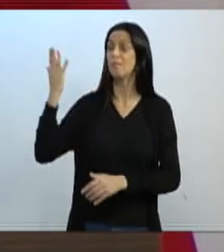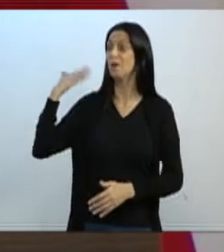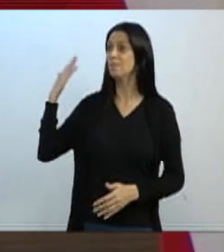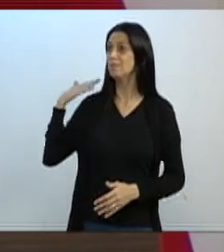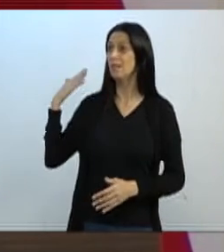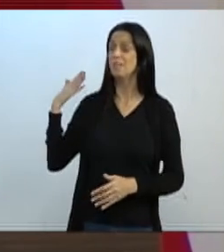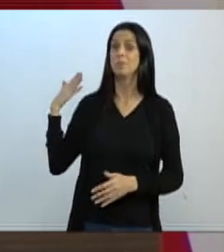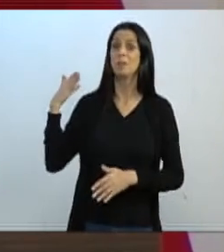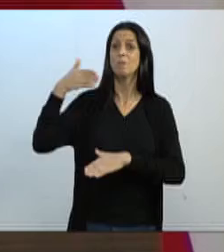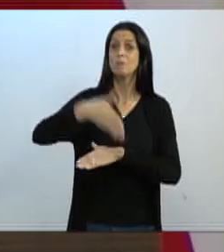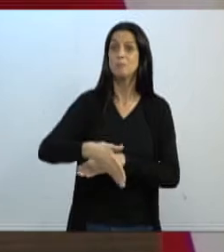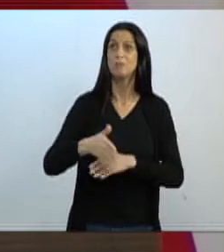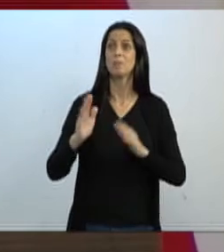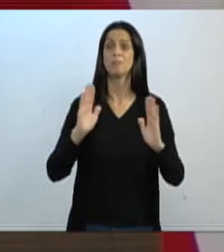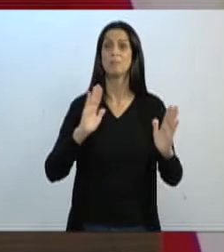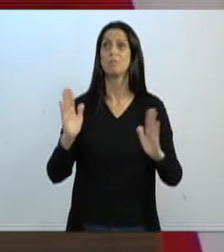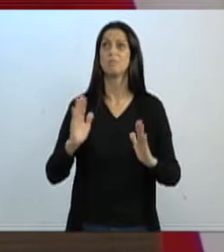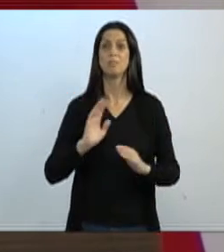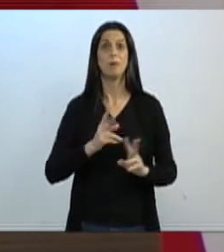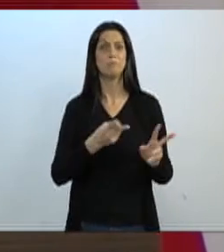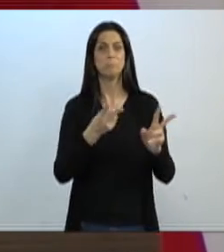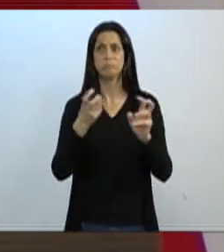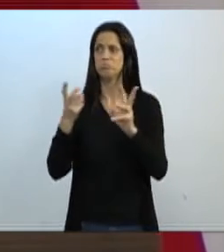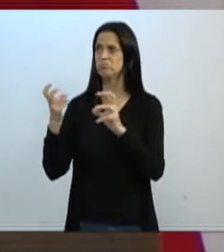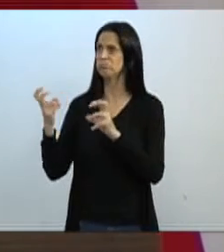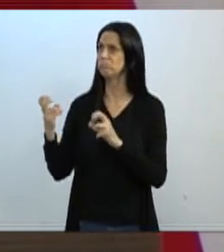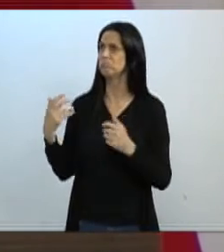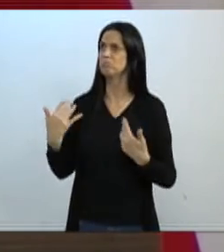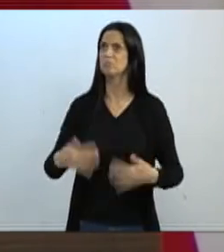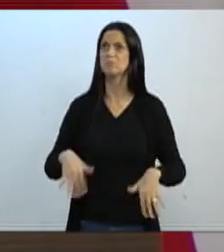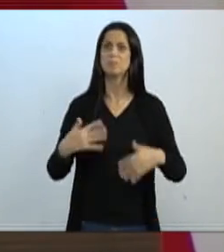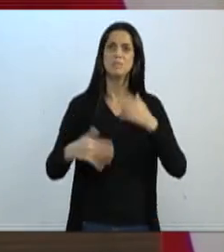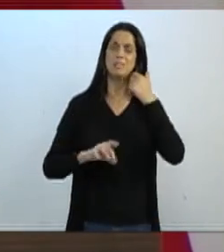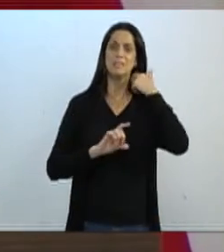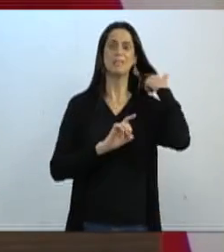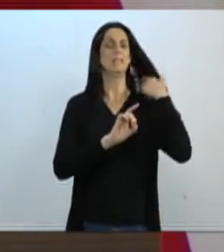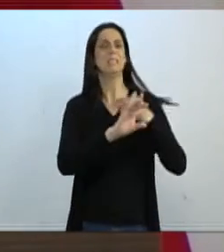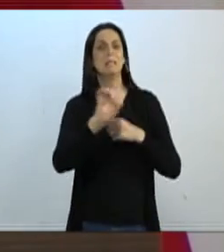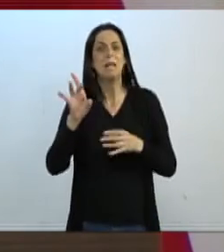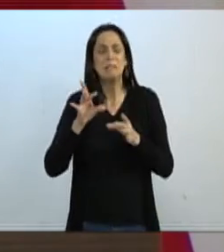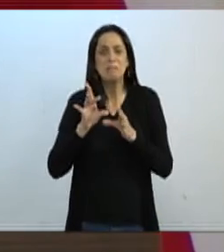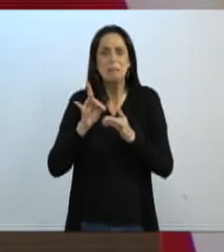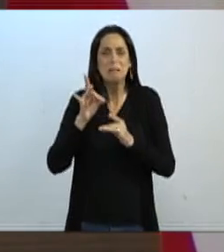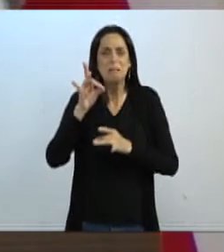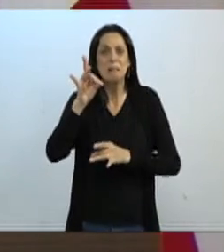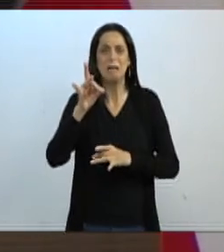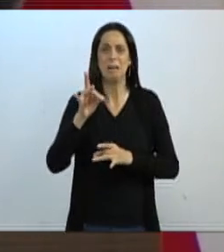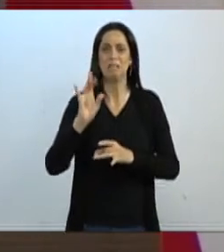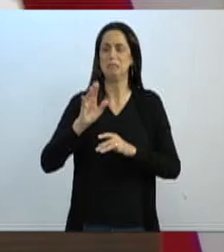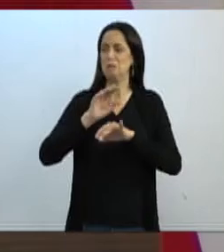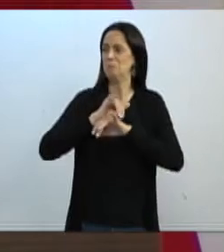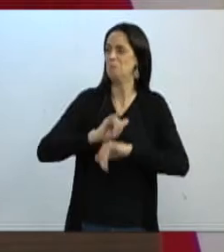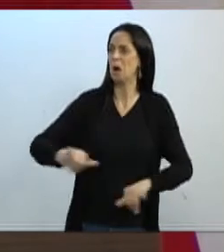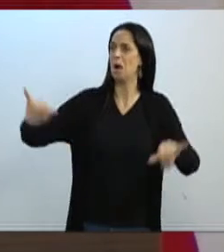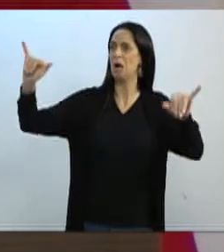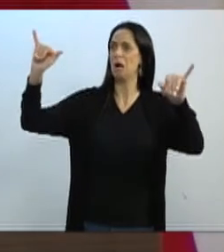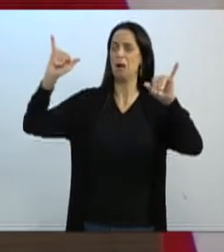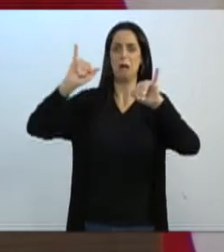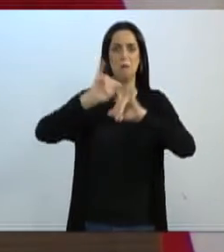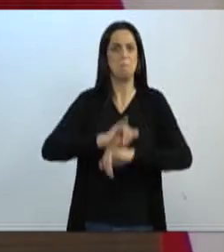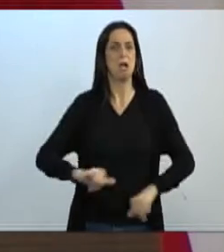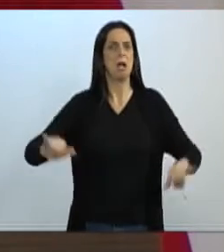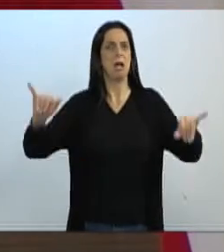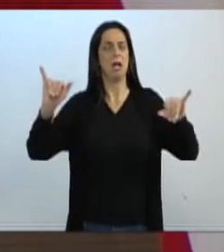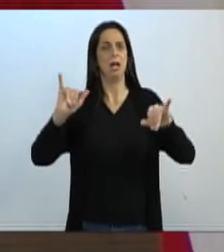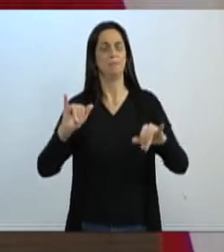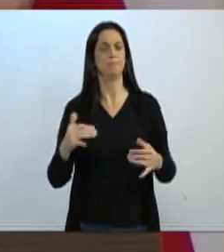mandato, que eu tenho percebido. Eu tenho percebido cada coisinha que acontece já se propaga, já se propaga. E,